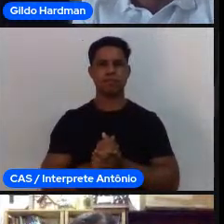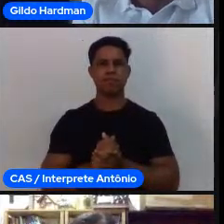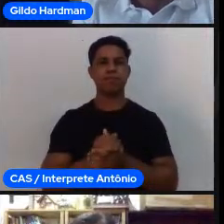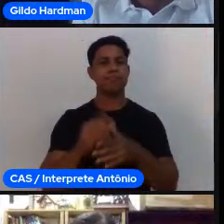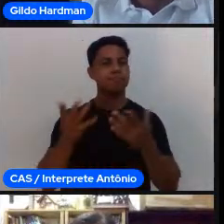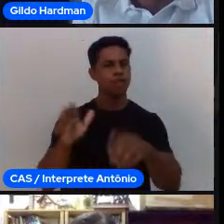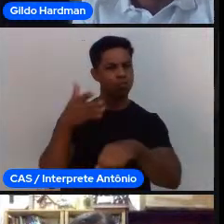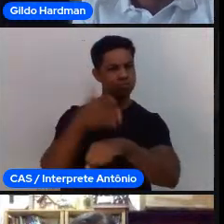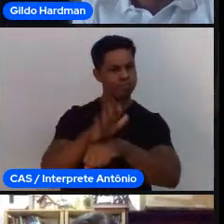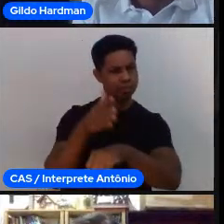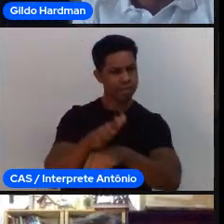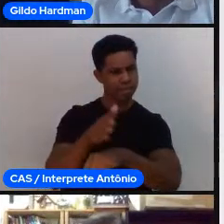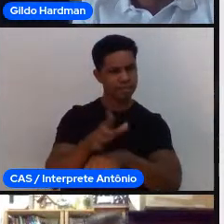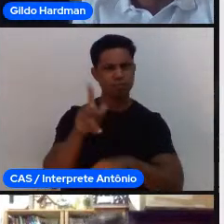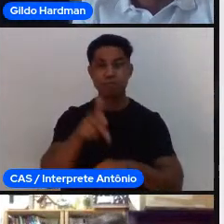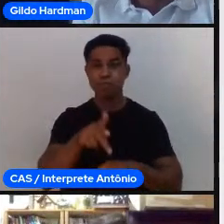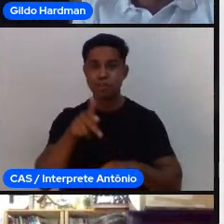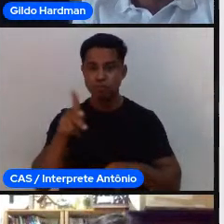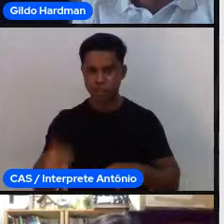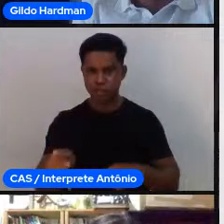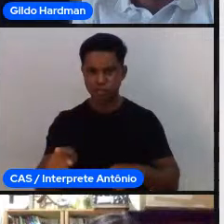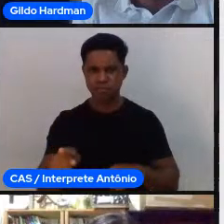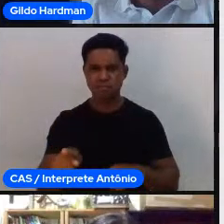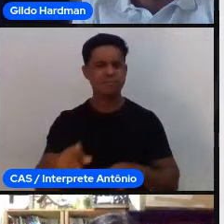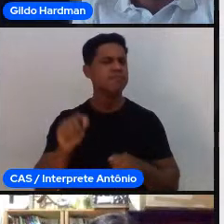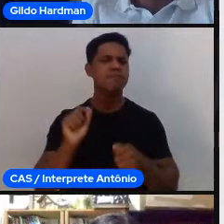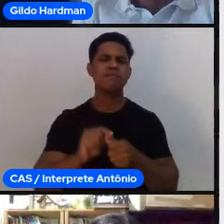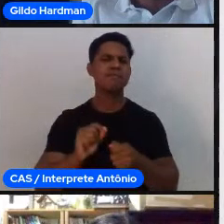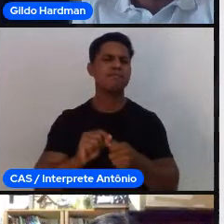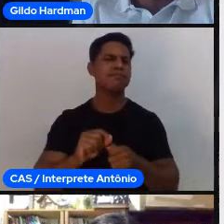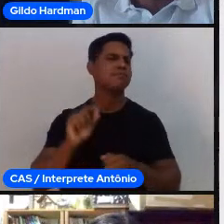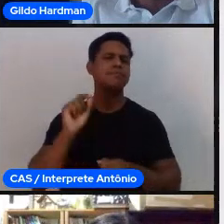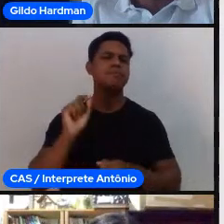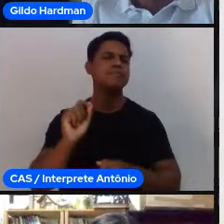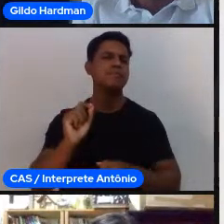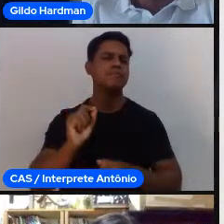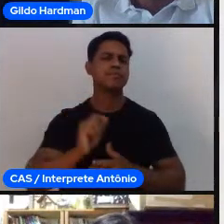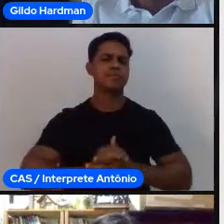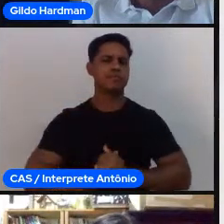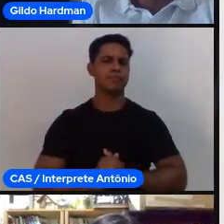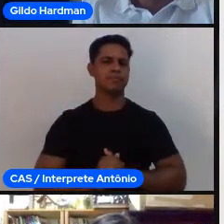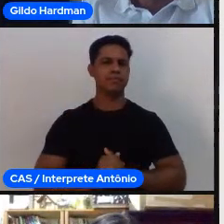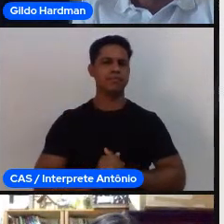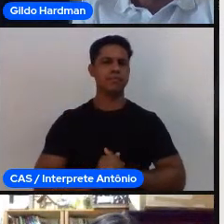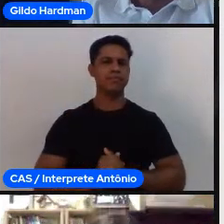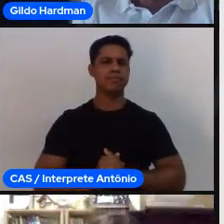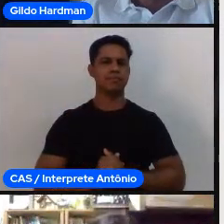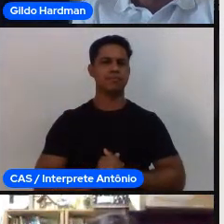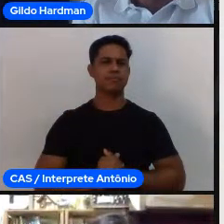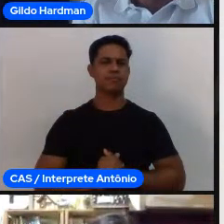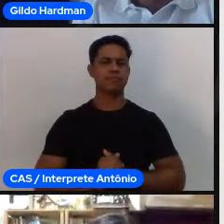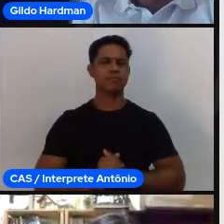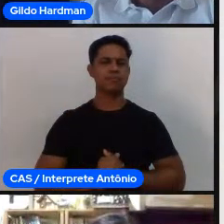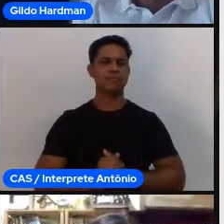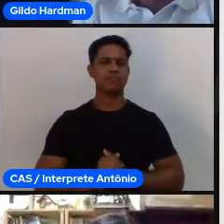menti.com. Vão abrindo uma abinha para fazer isso, deixa eu só